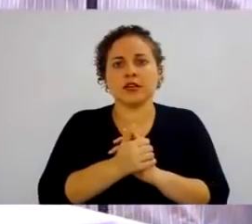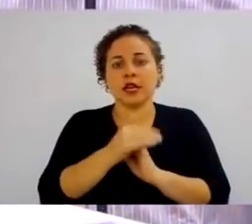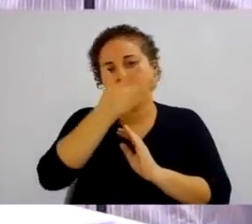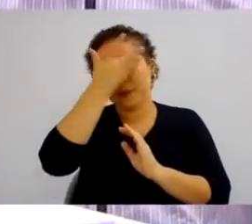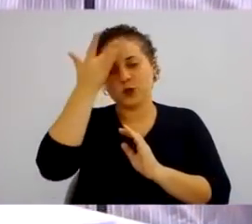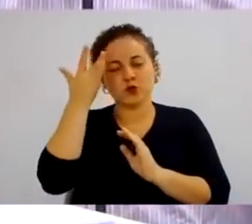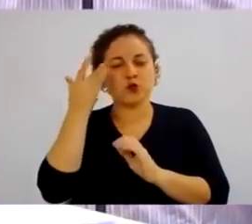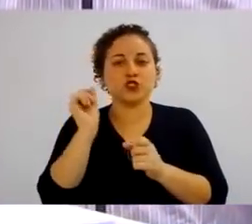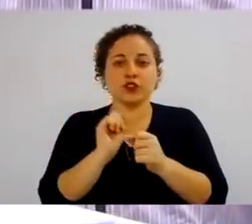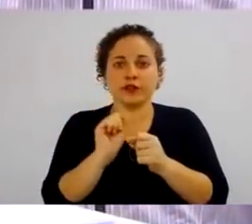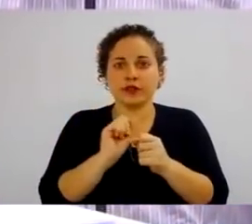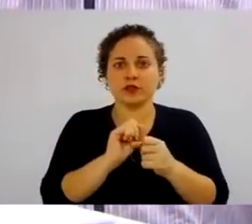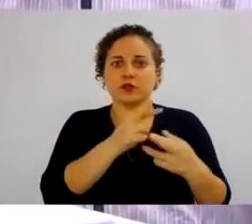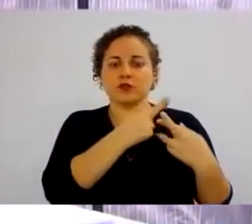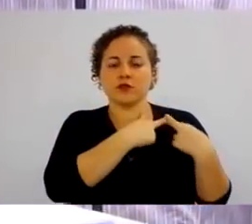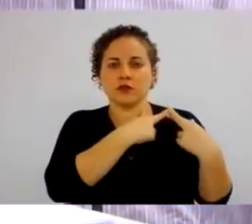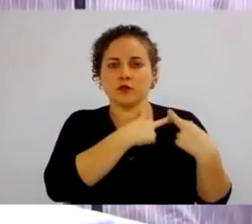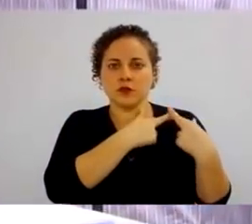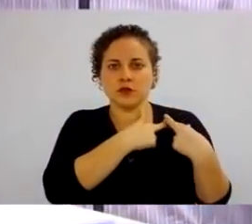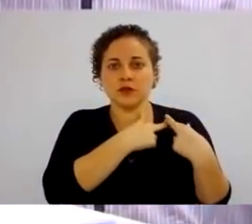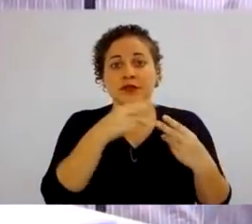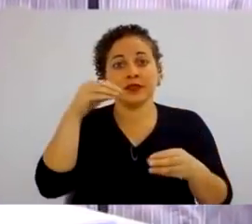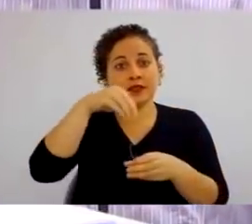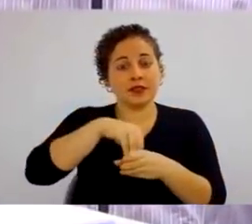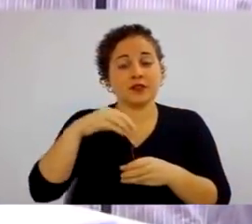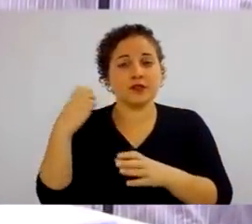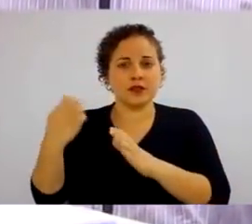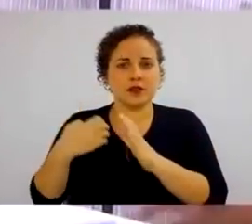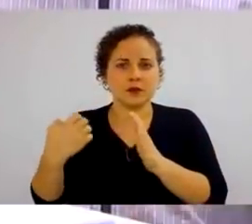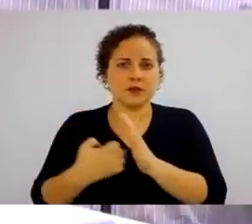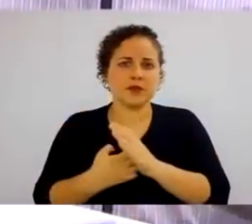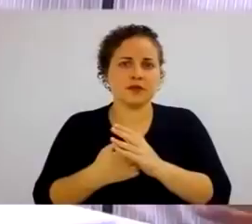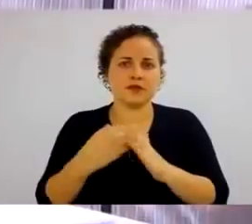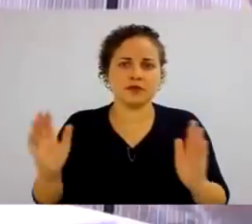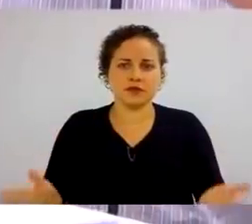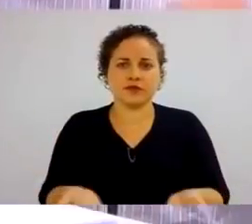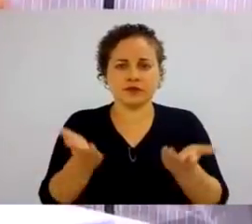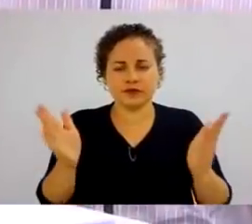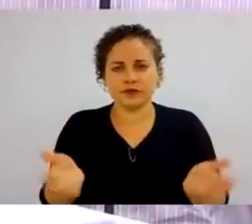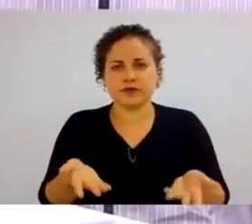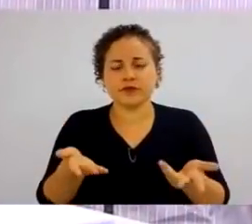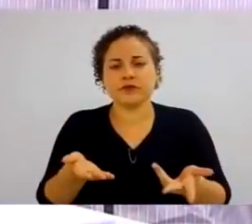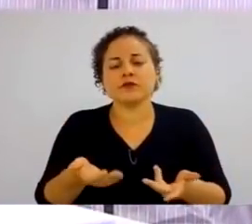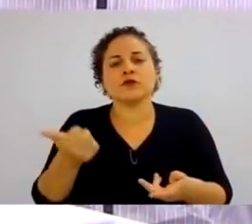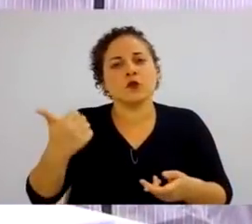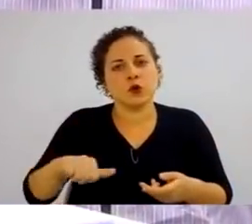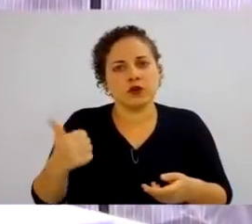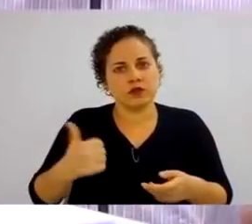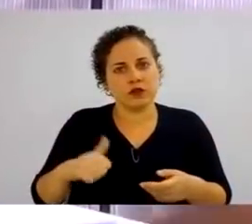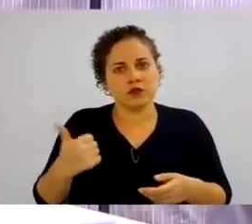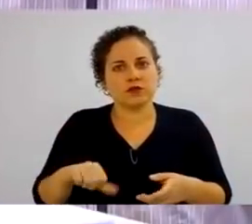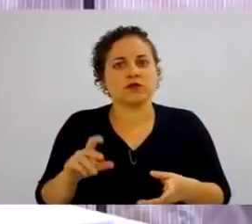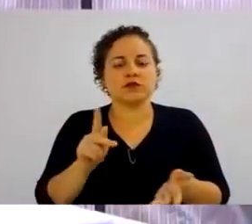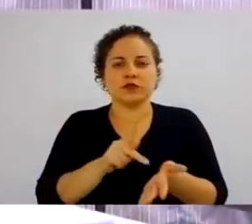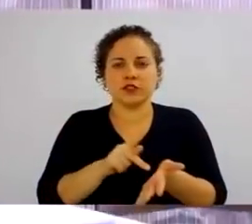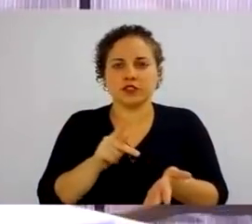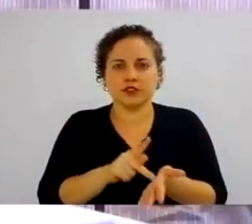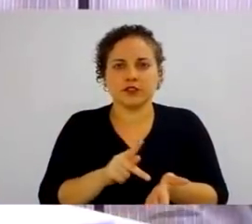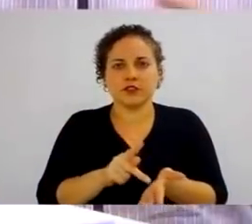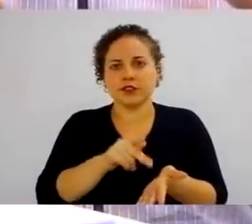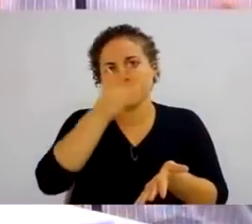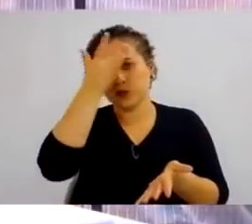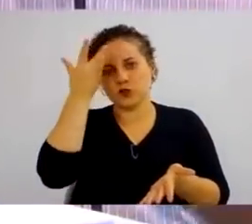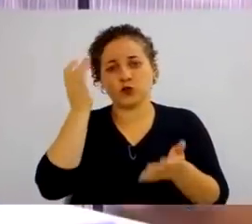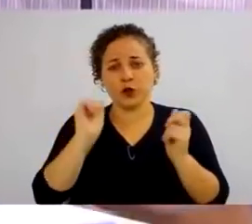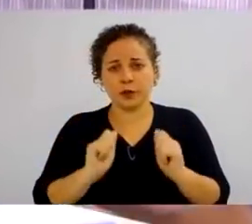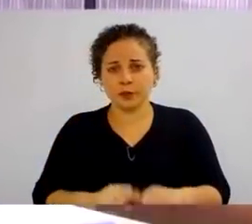está ocupando dentro da empresa. E por competência, estimula a busca de qualificação, né? Para que os funcionários,